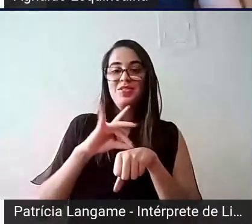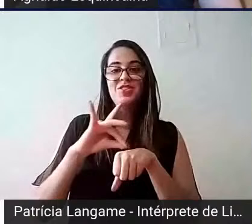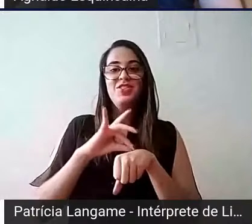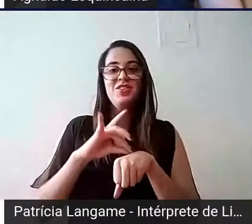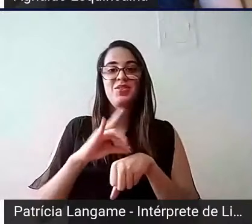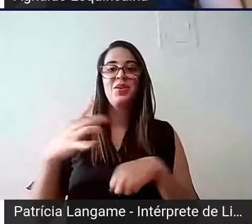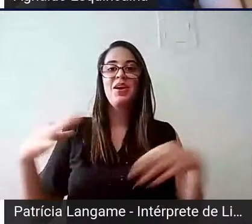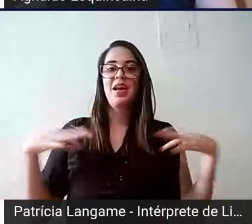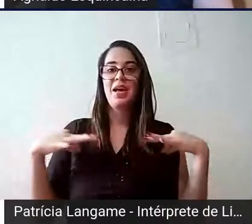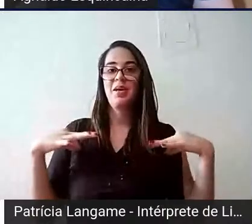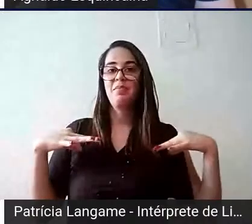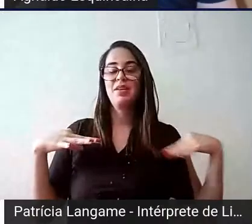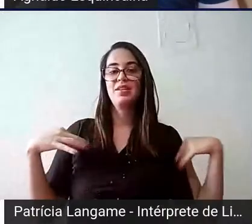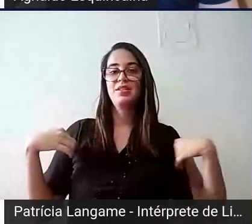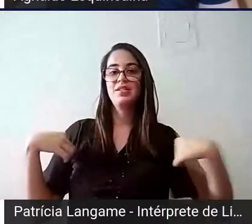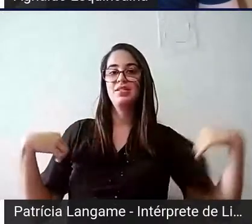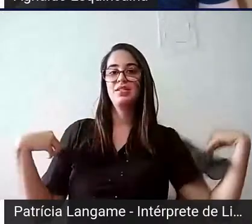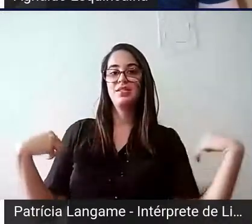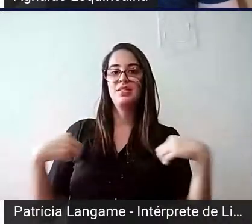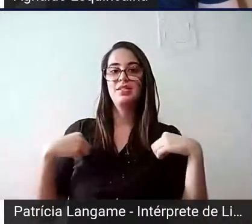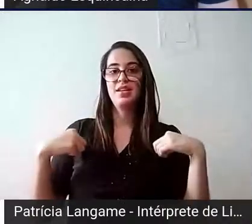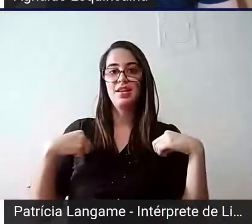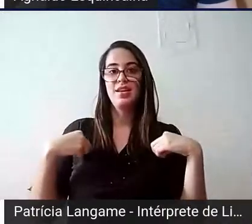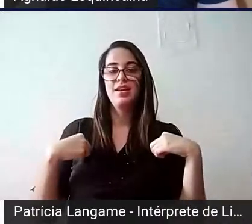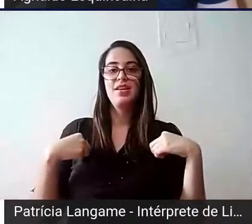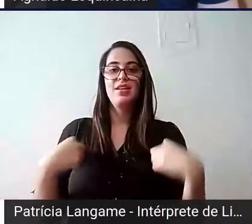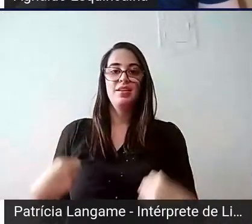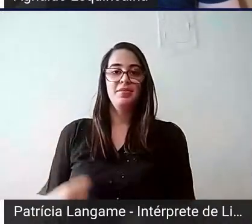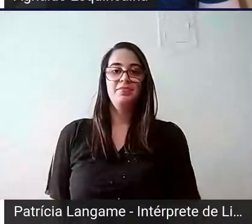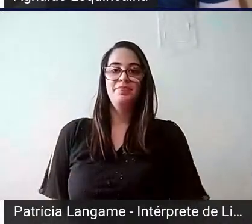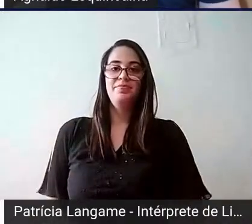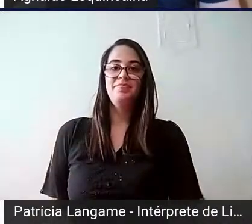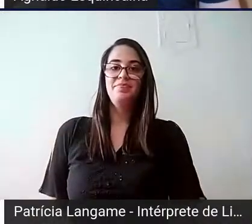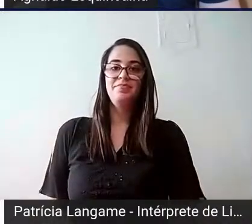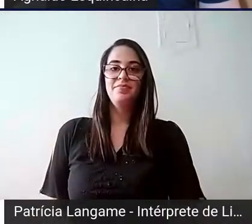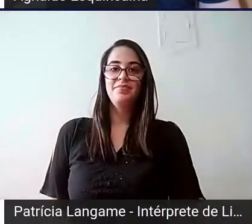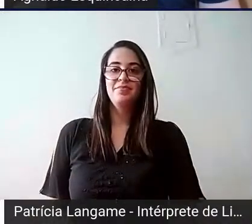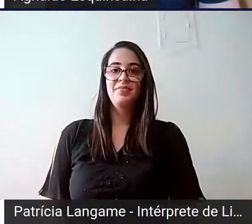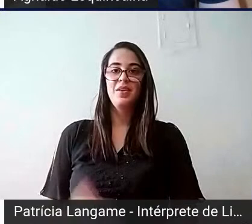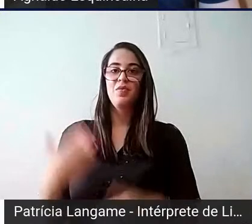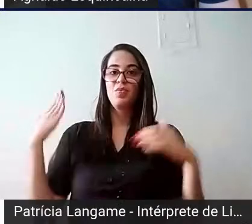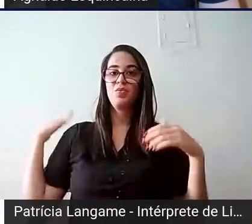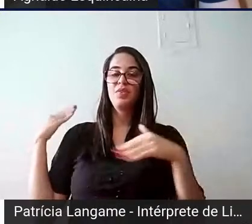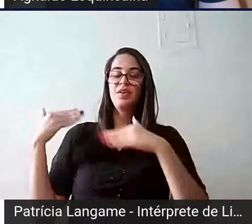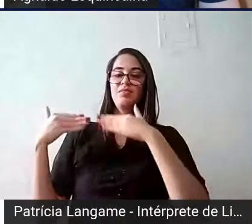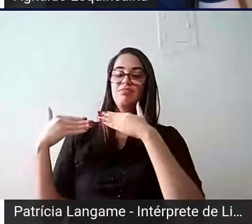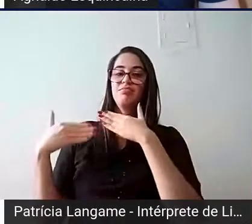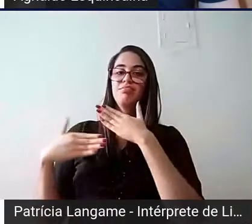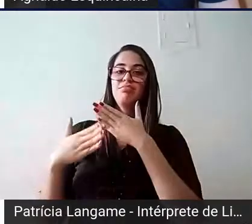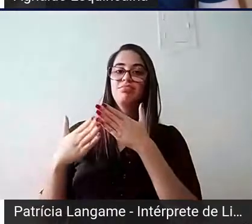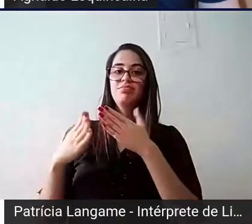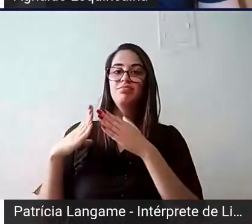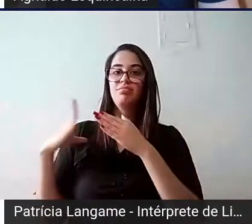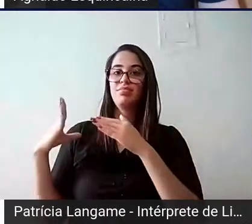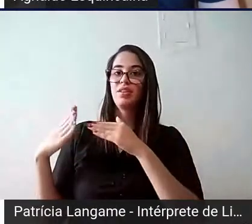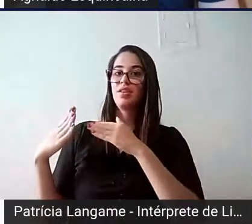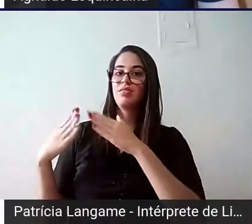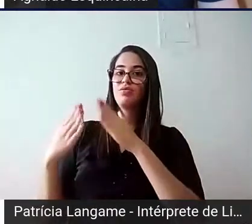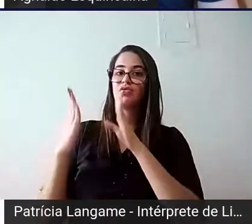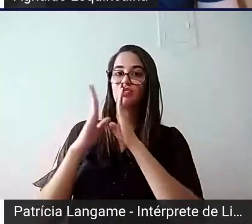camisa abóbora, com alguns estampados, e o meu fundo tem uma estante de litros.